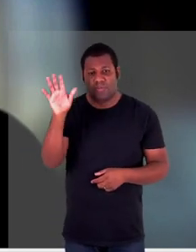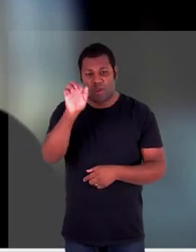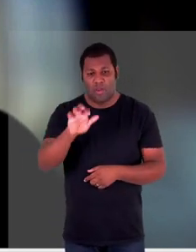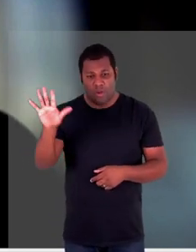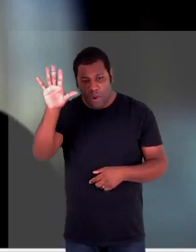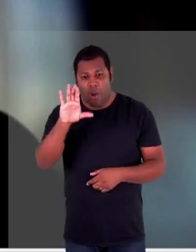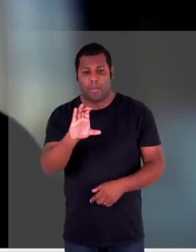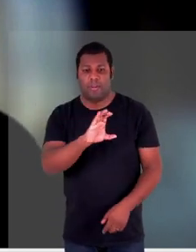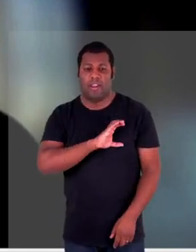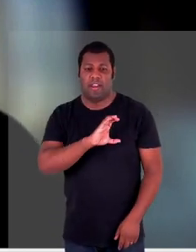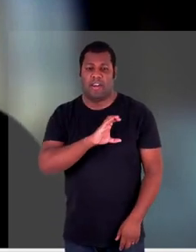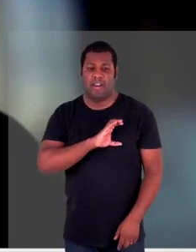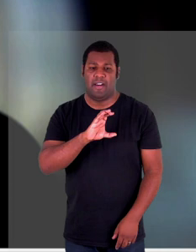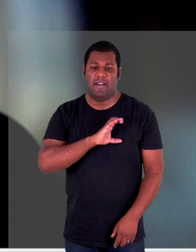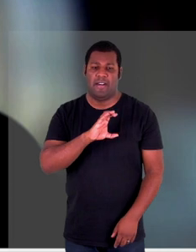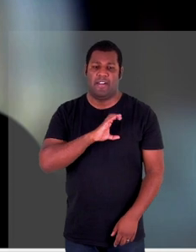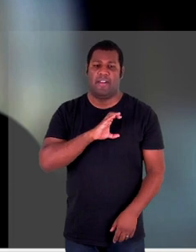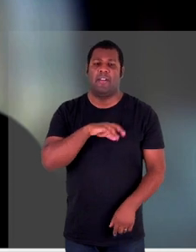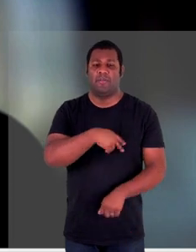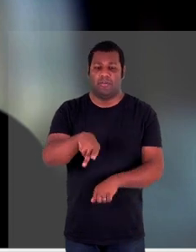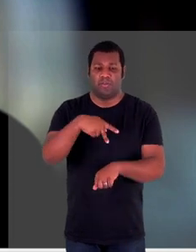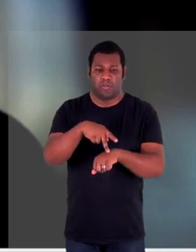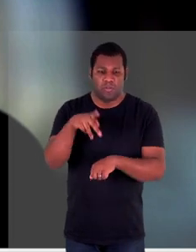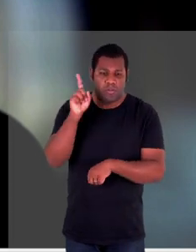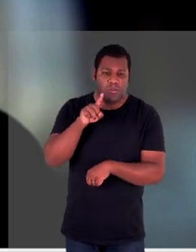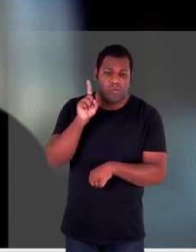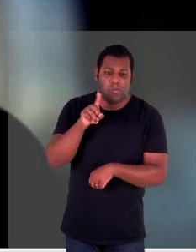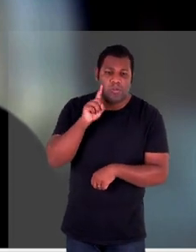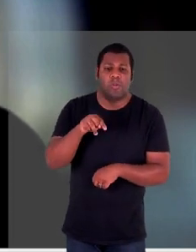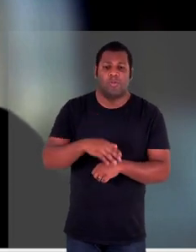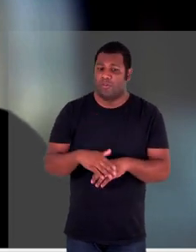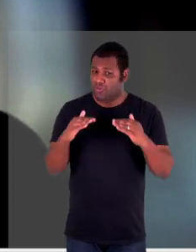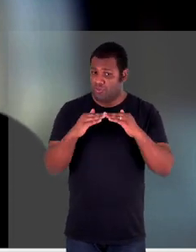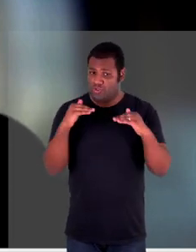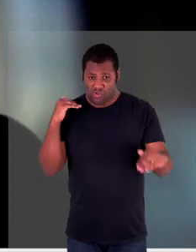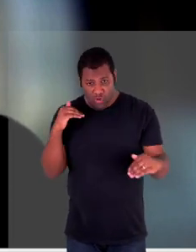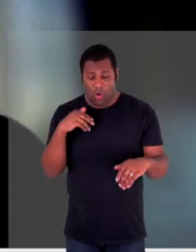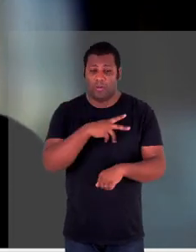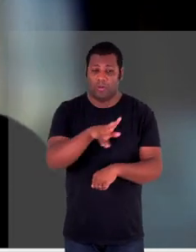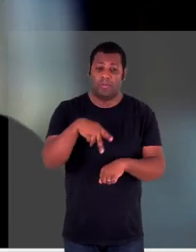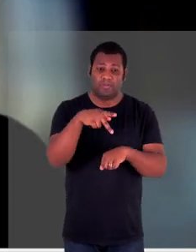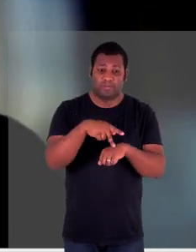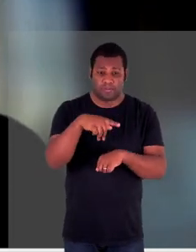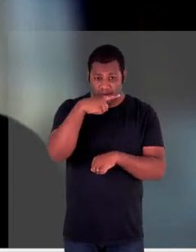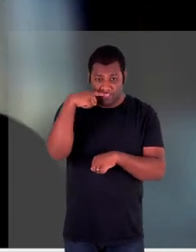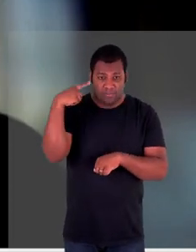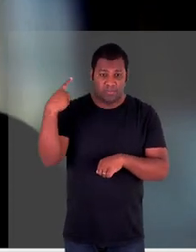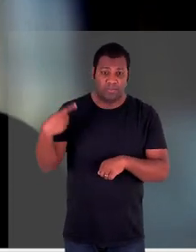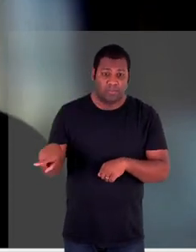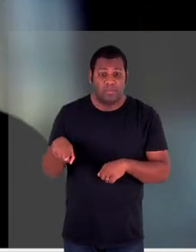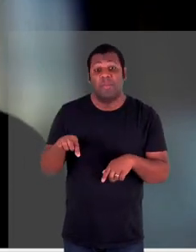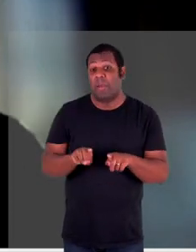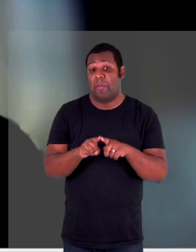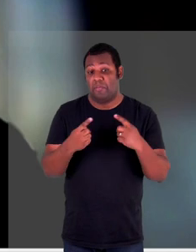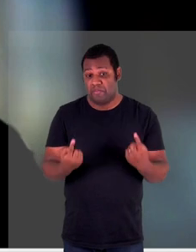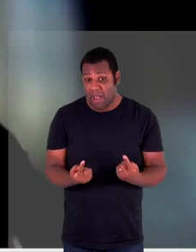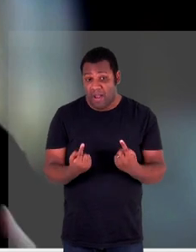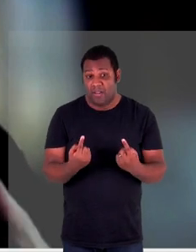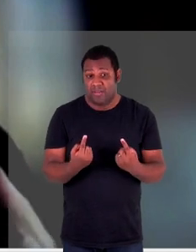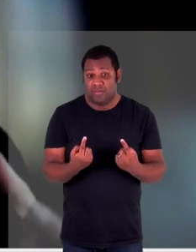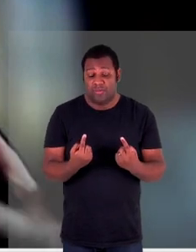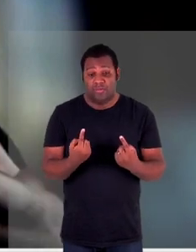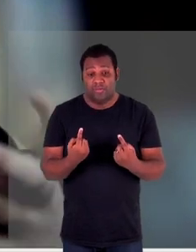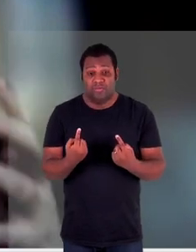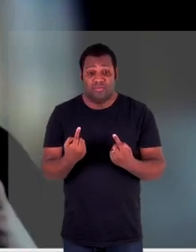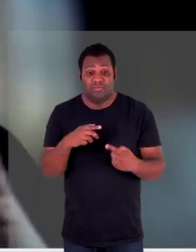Estados Unidos que condenam a invasão mas ao mesmo tempo não conseguem pará-la e aí a